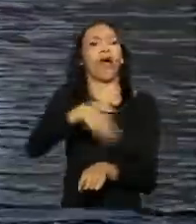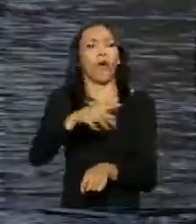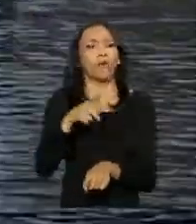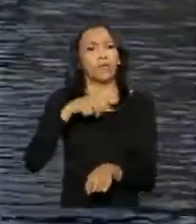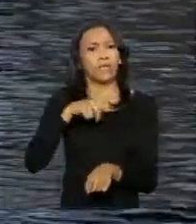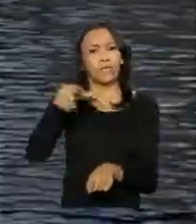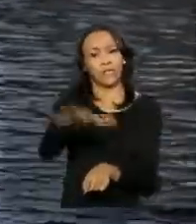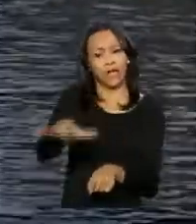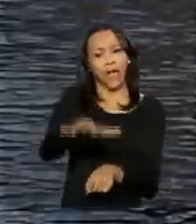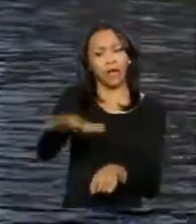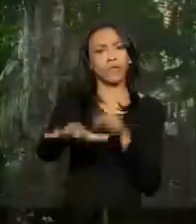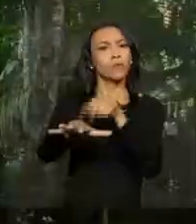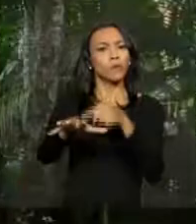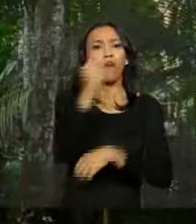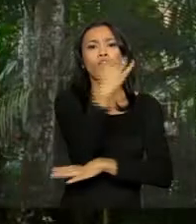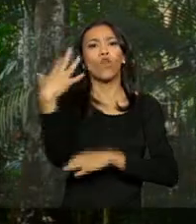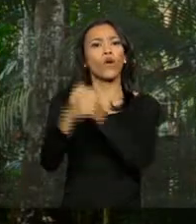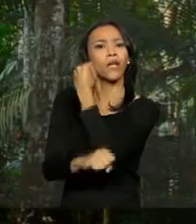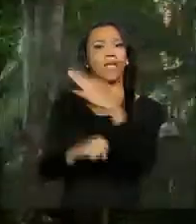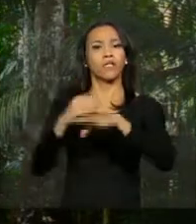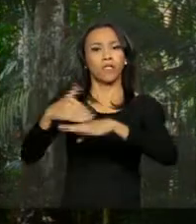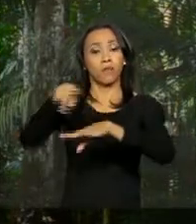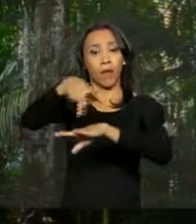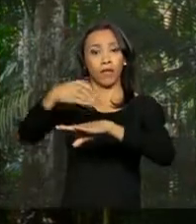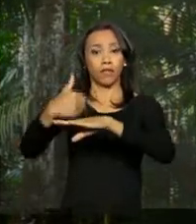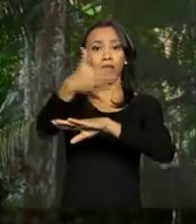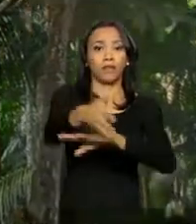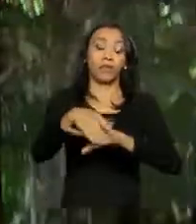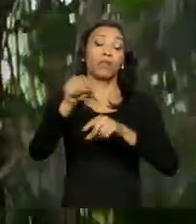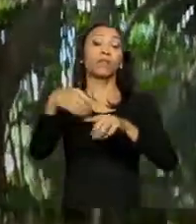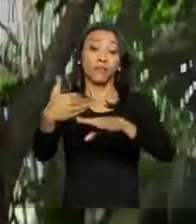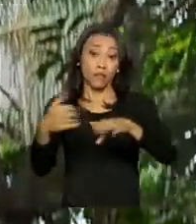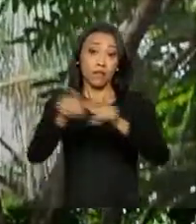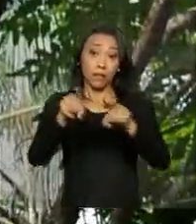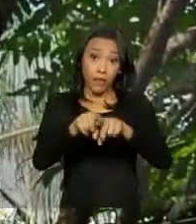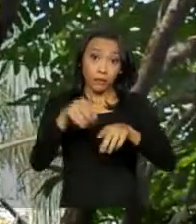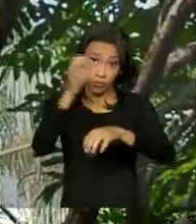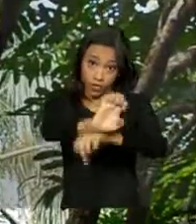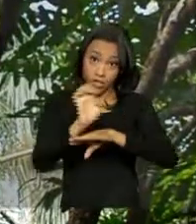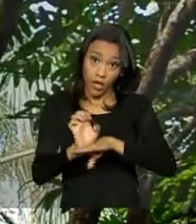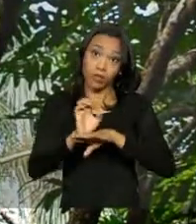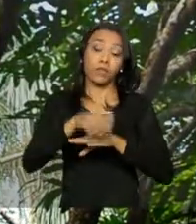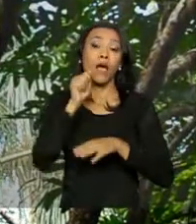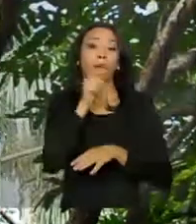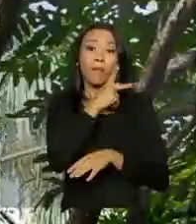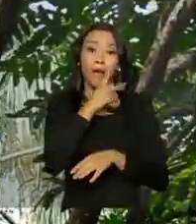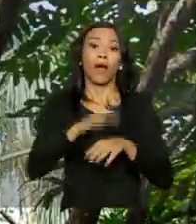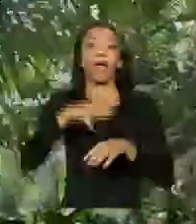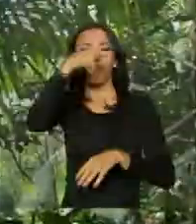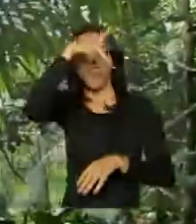concentra-se em áreas de floresta e de fronteira nos estados do Amapá e do Amazonas, além de parte do Acre,